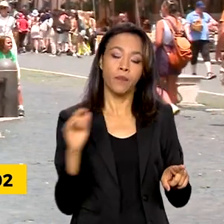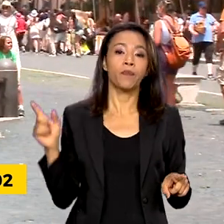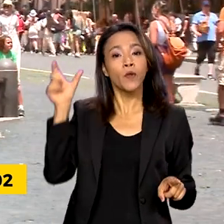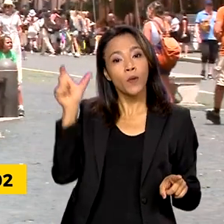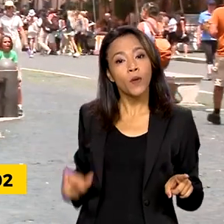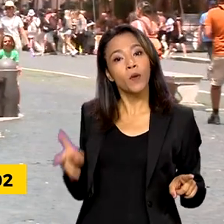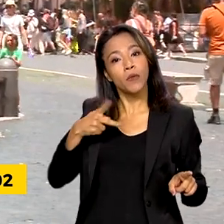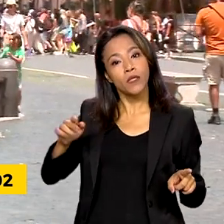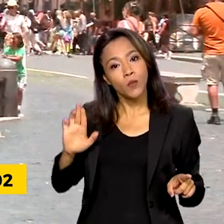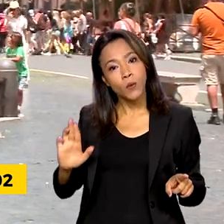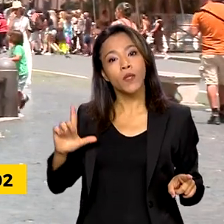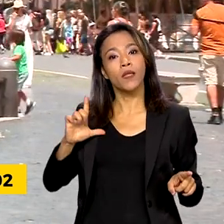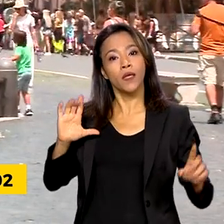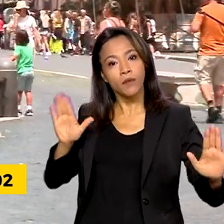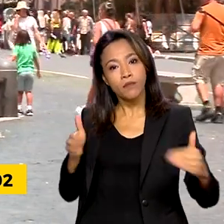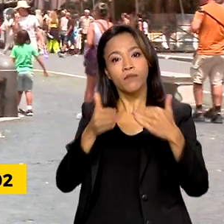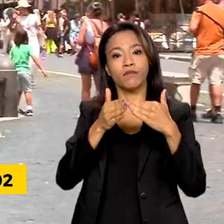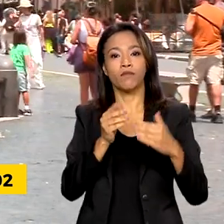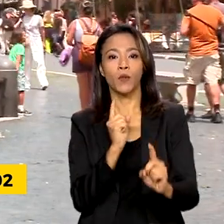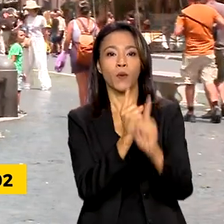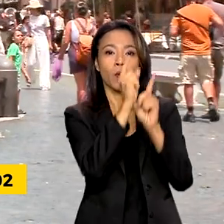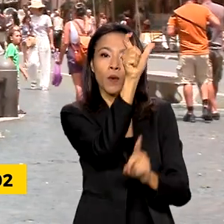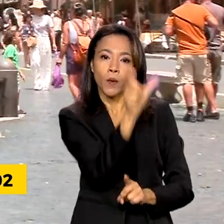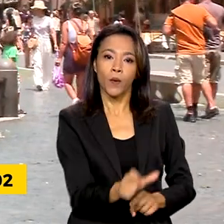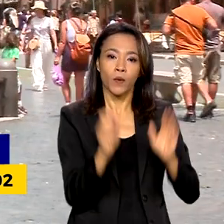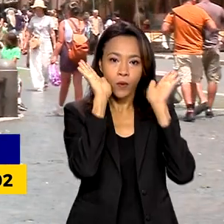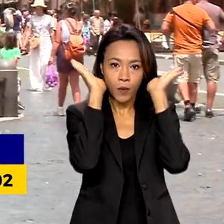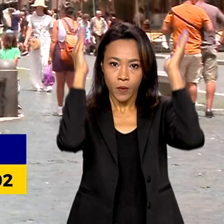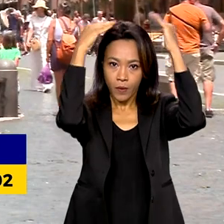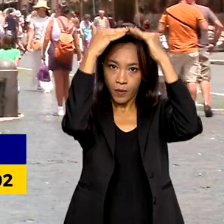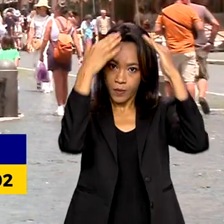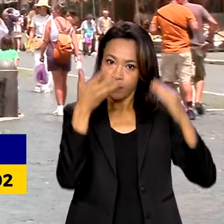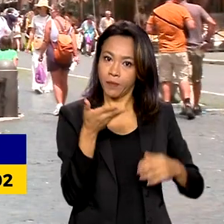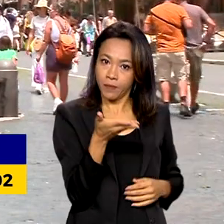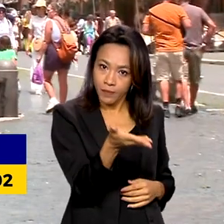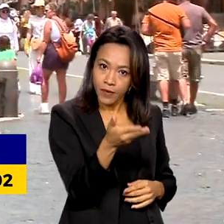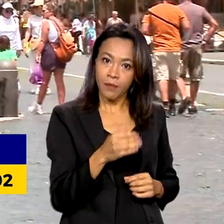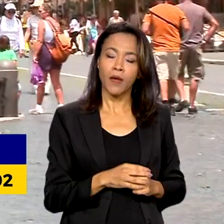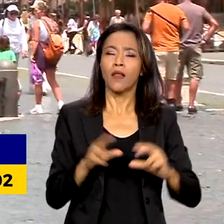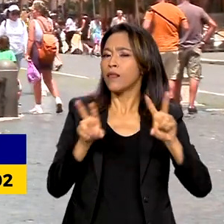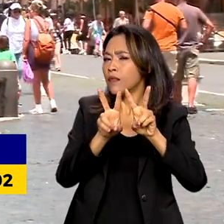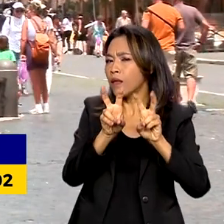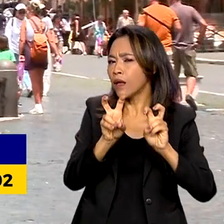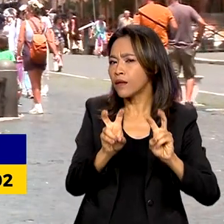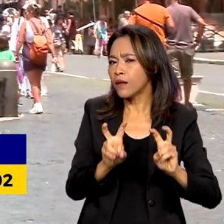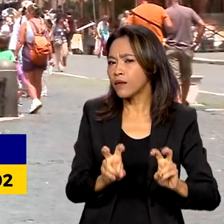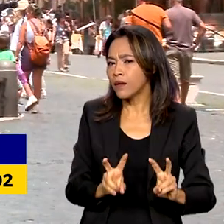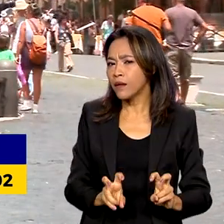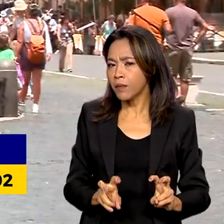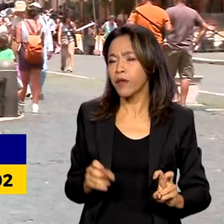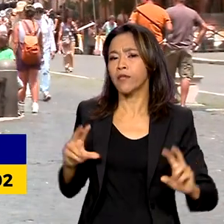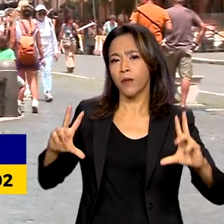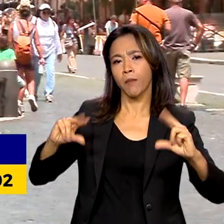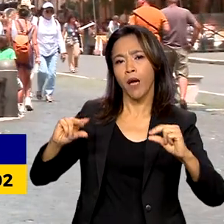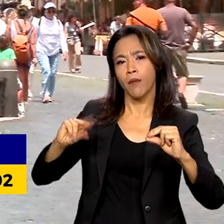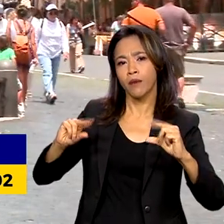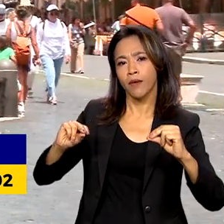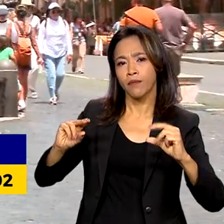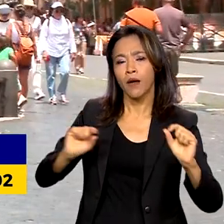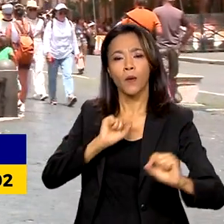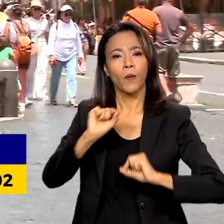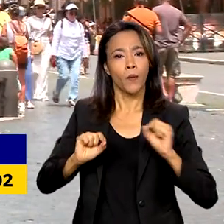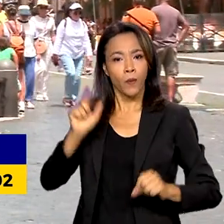audiência com o Papa Francisco no Vaticano. Entre os temas que serão abordados aí nesse encontro,